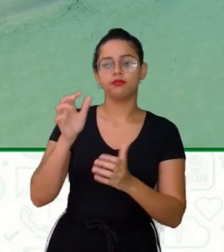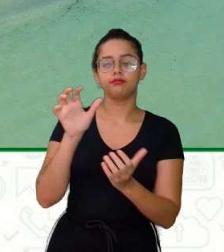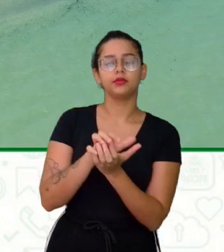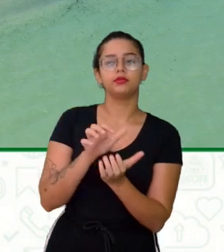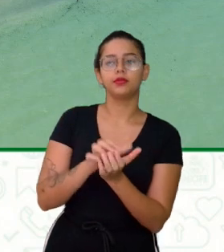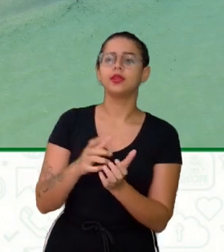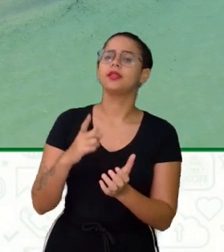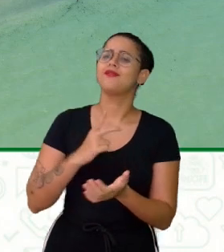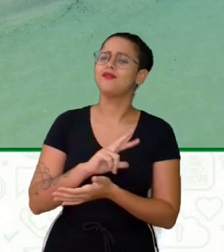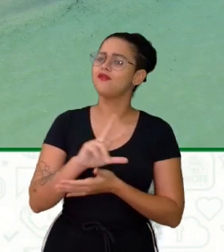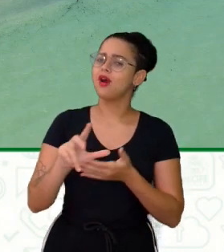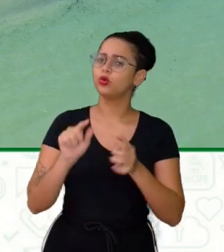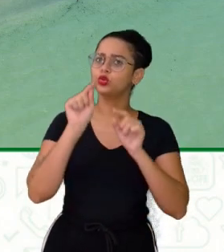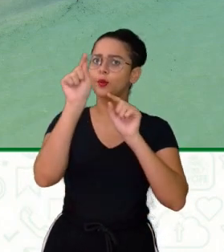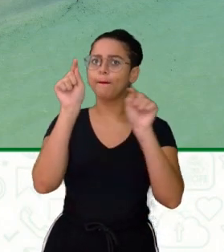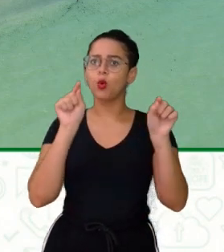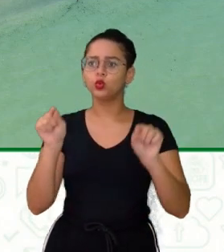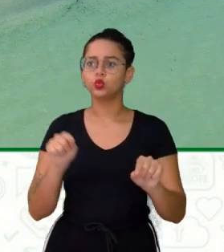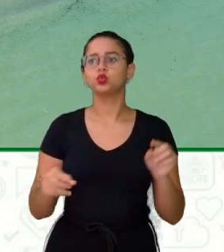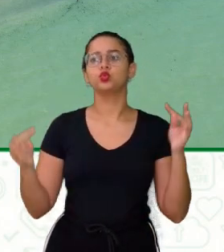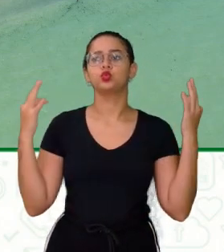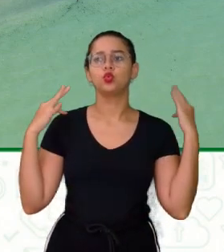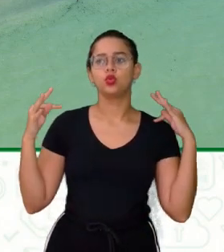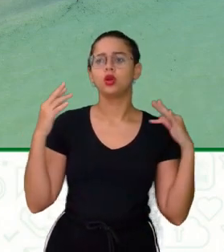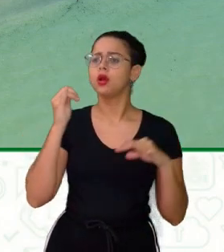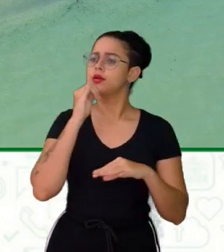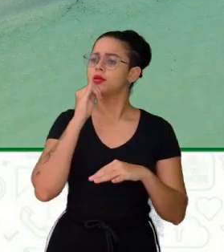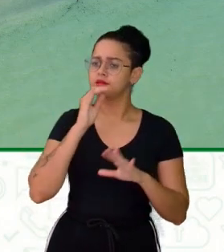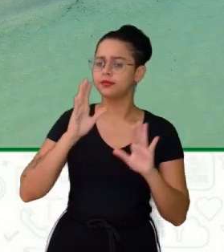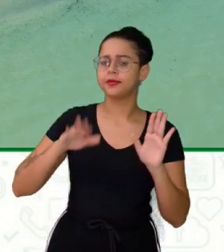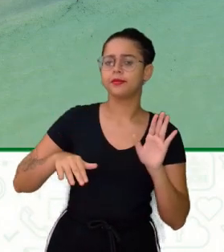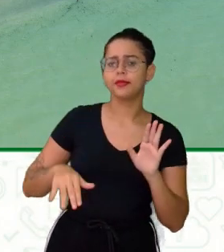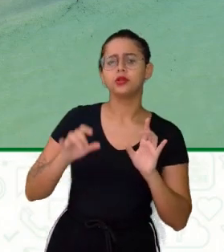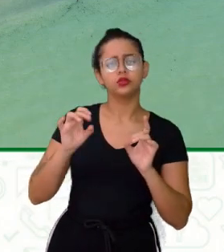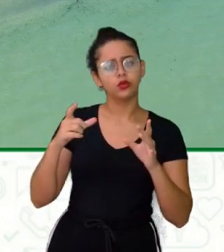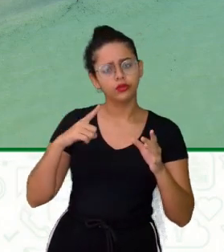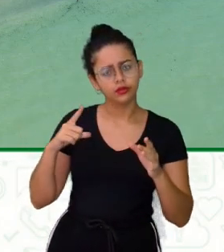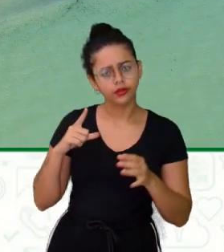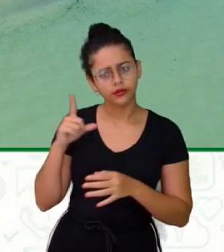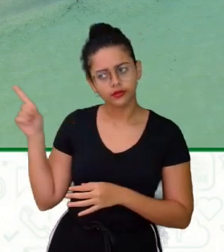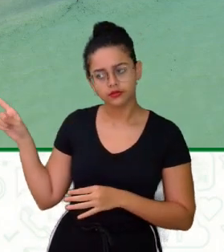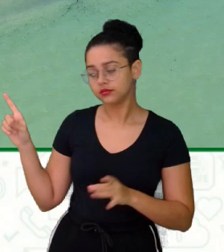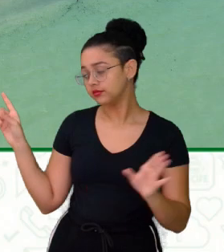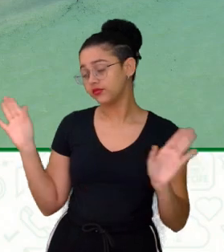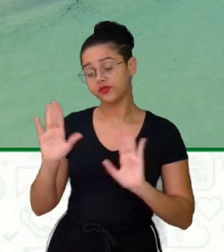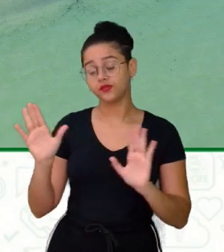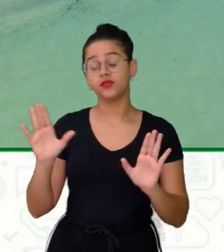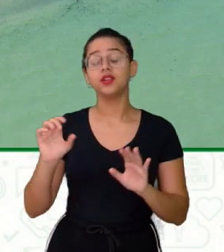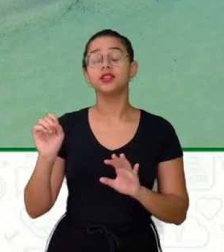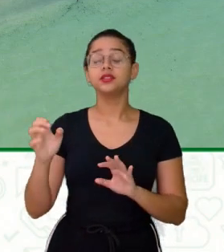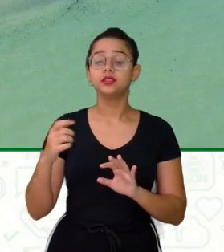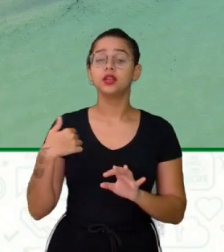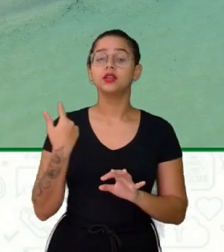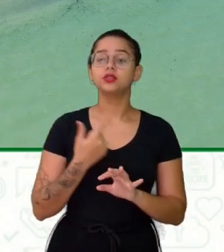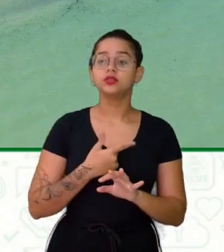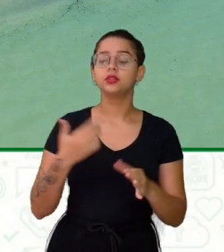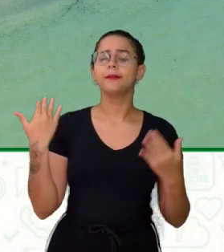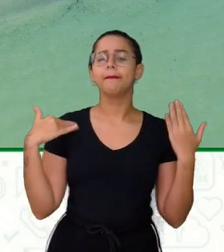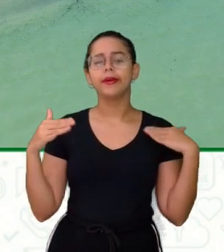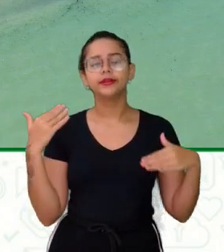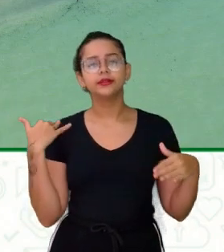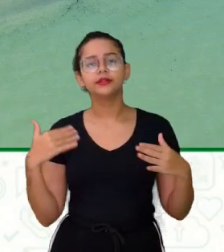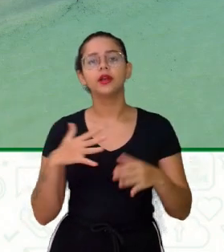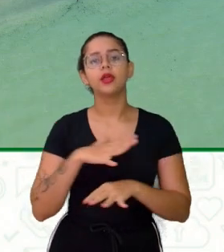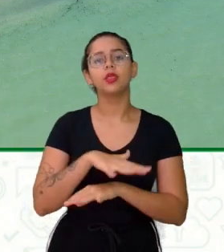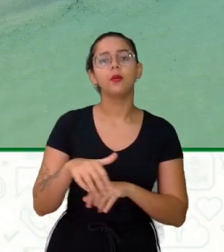Coloquei aqui Exemplos de praia Não se limita A apenas isso Se a gente Dar uma volta No Recife